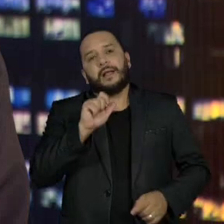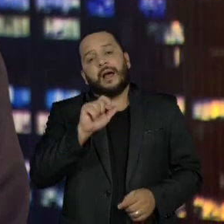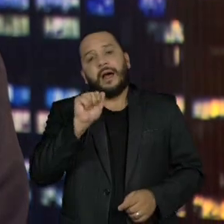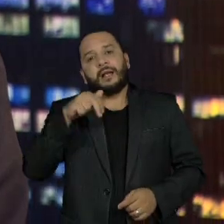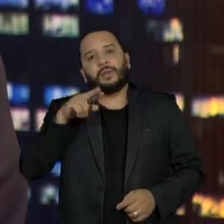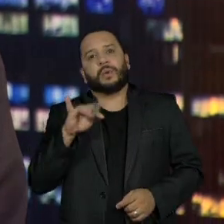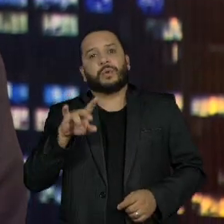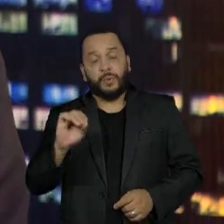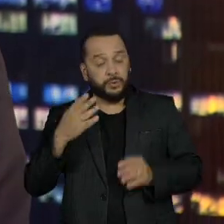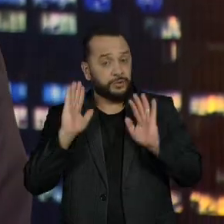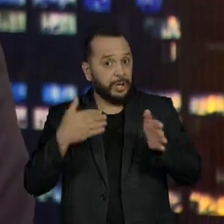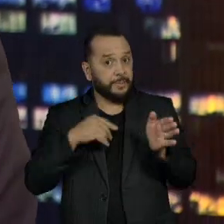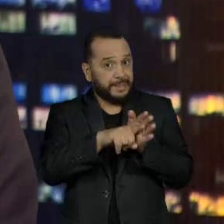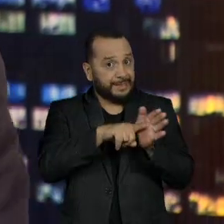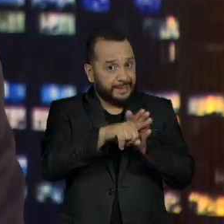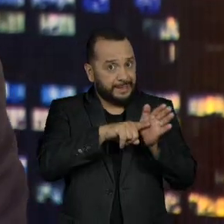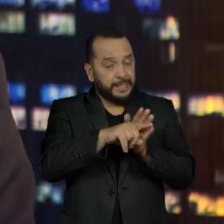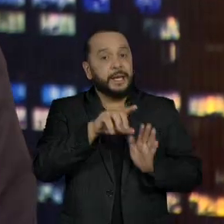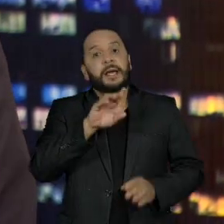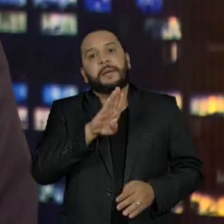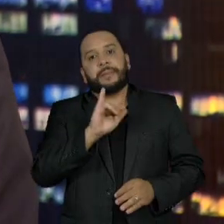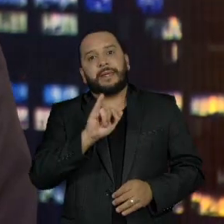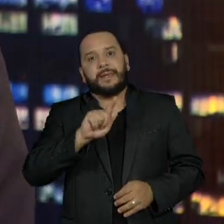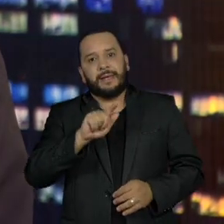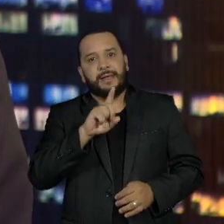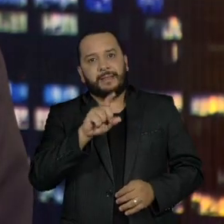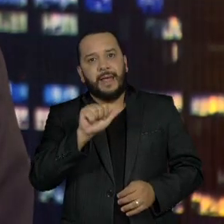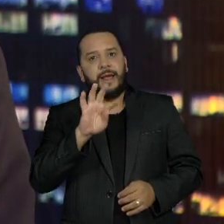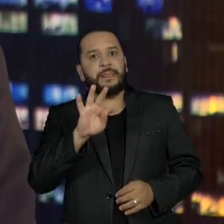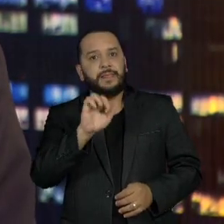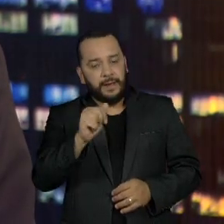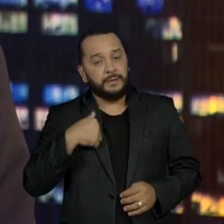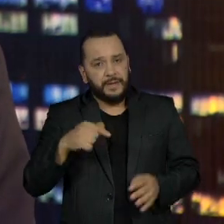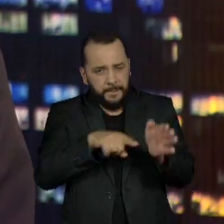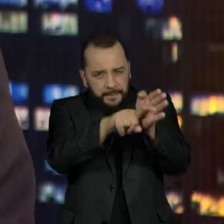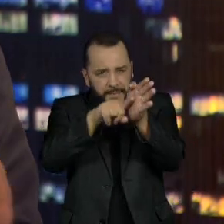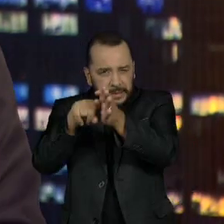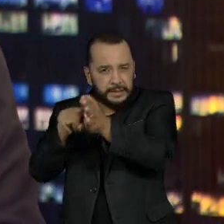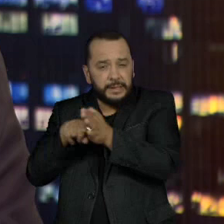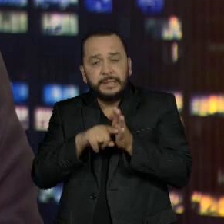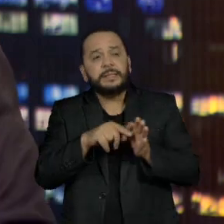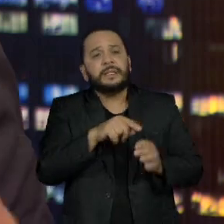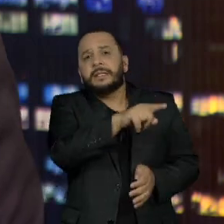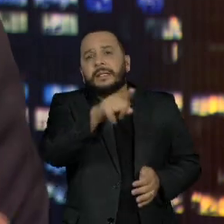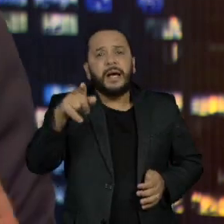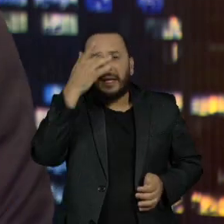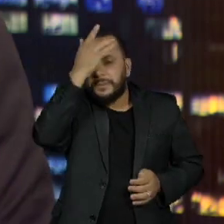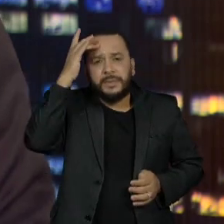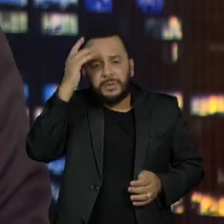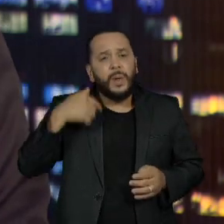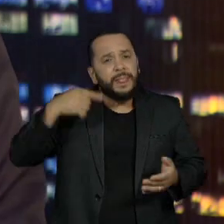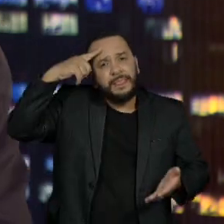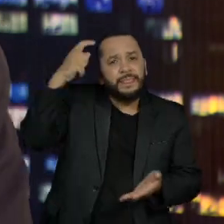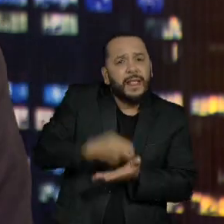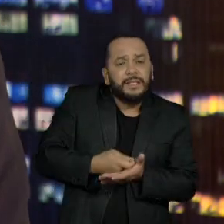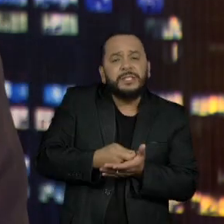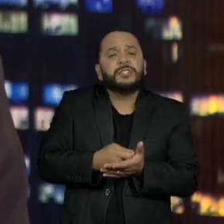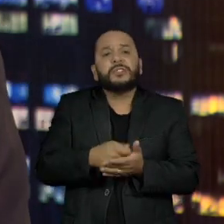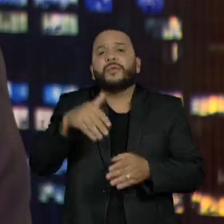a consultoria Ideia Big Data fez uma pesquisa pós-resultados e perguntou quando é que as pessoas definiram o voto.